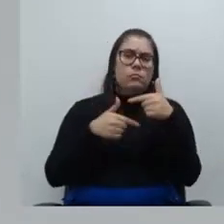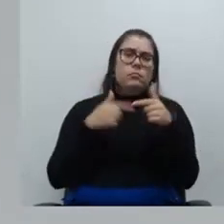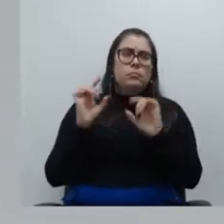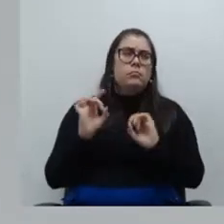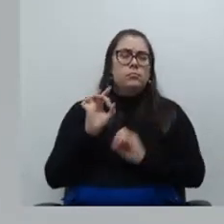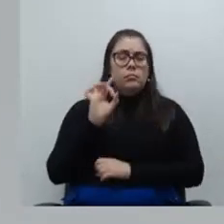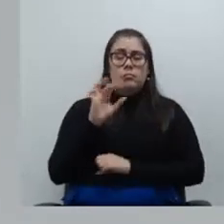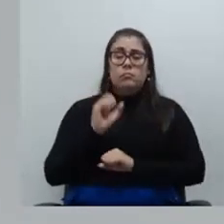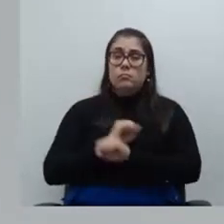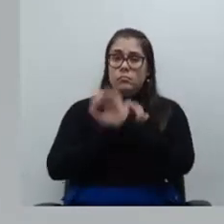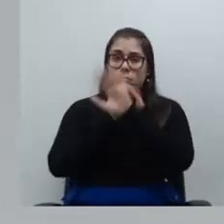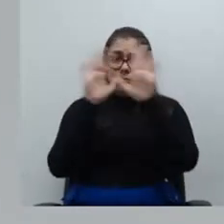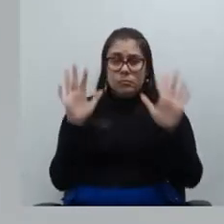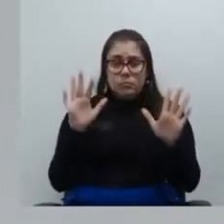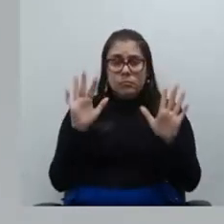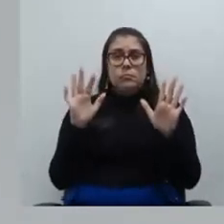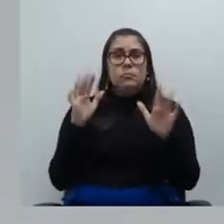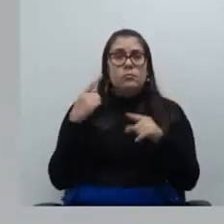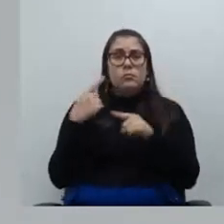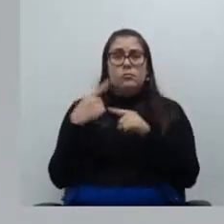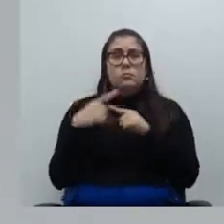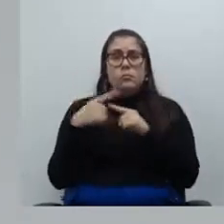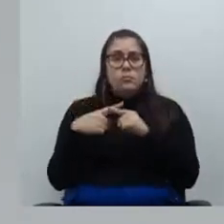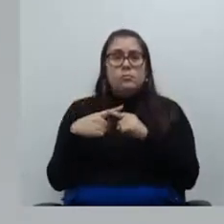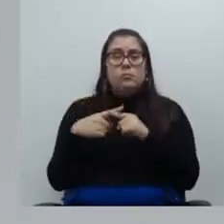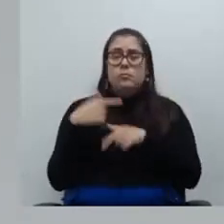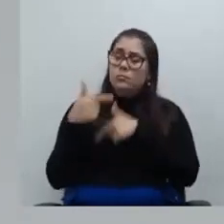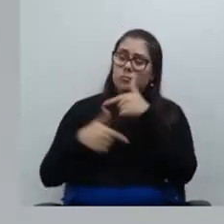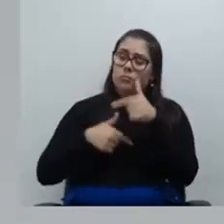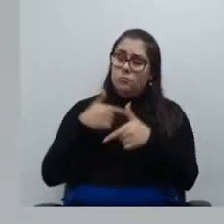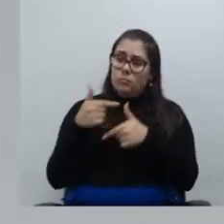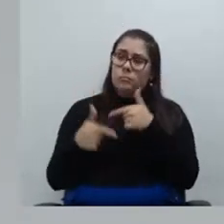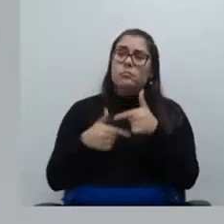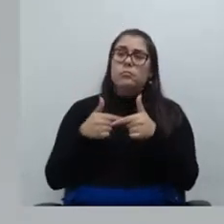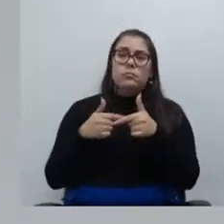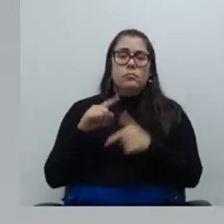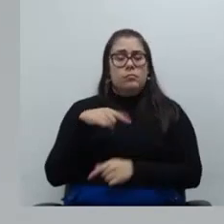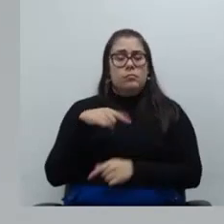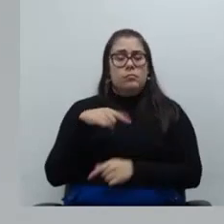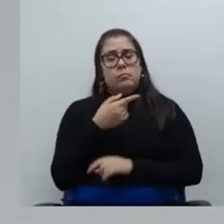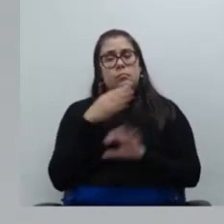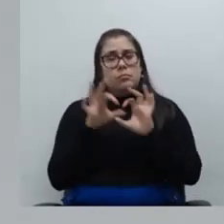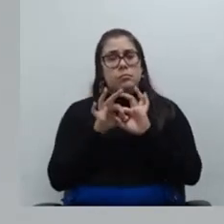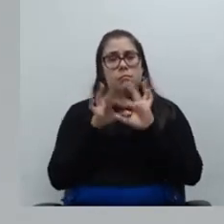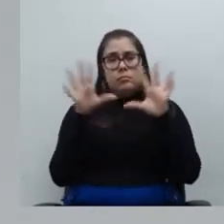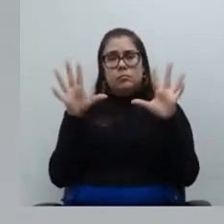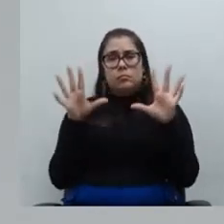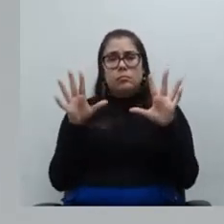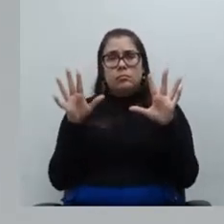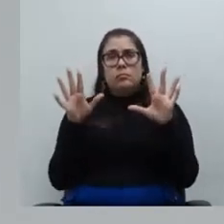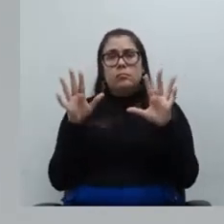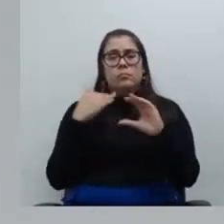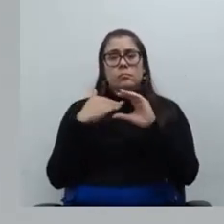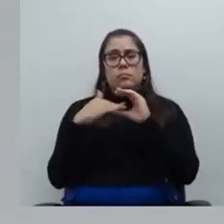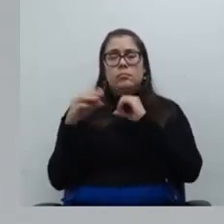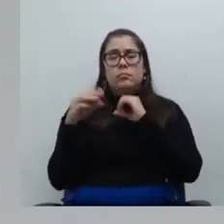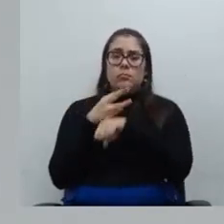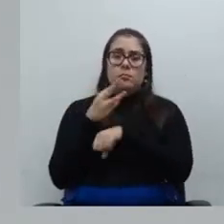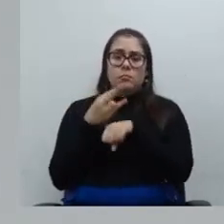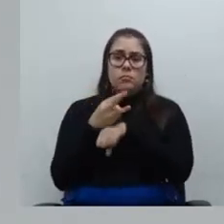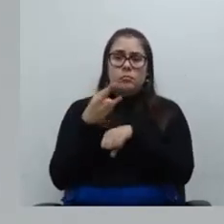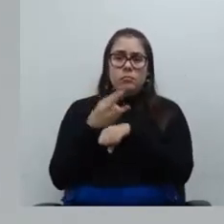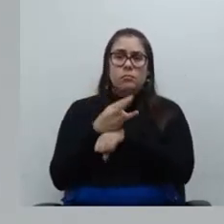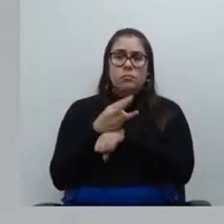só deixar esclarecimento do porquê do plantão do porquê das atividades a gente está à disposição deixo o meu e-mail WhatsApp aberto